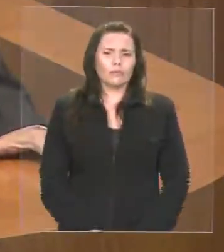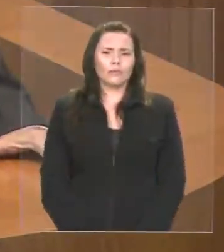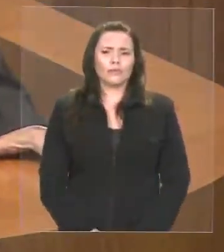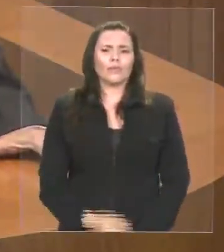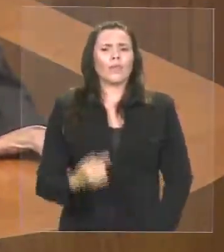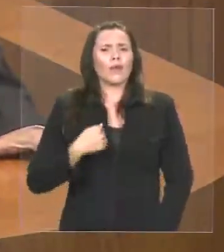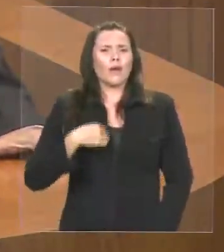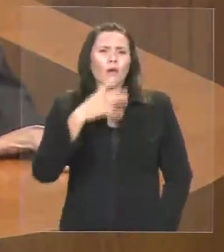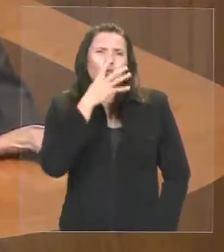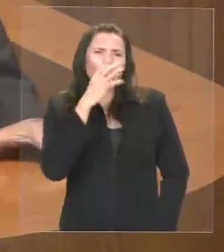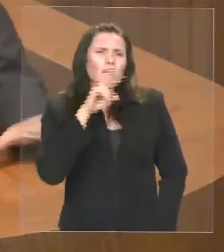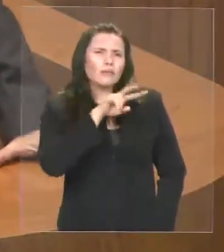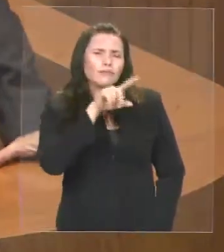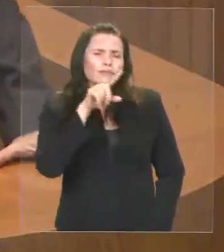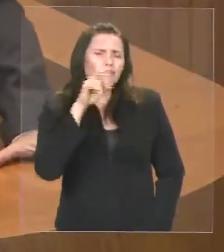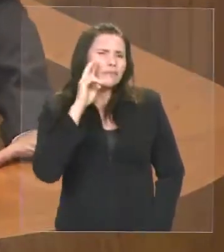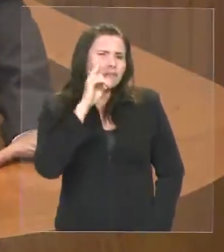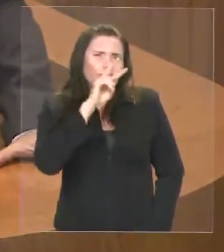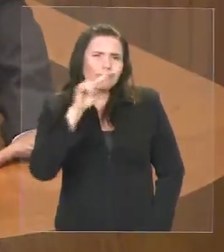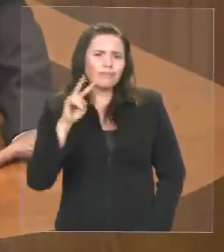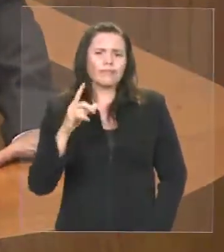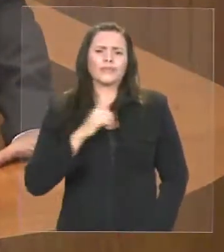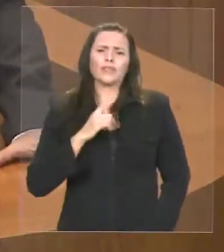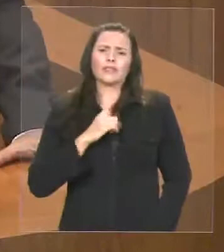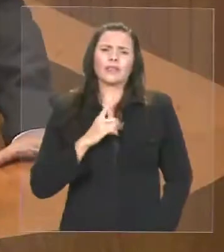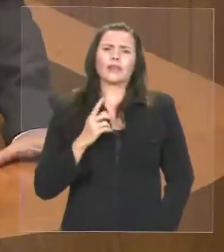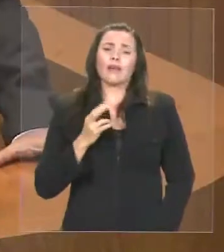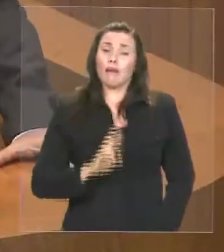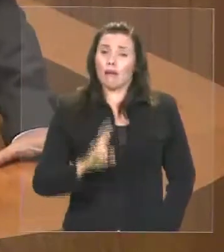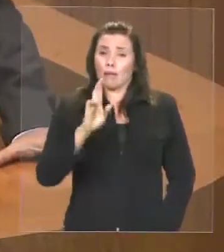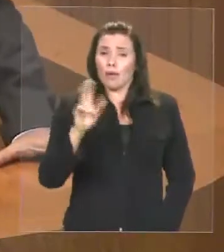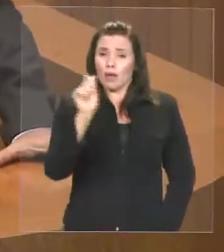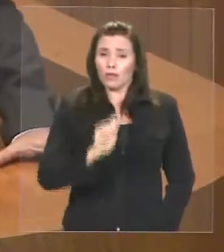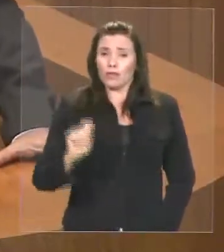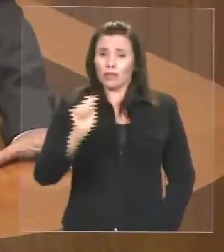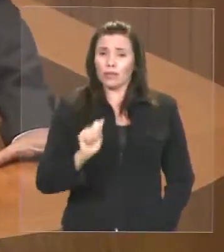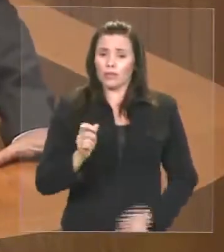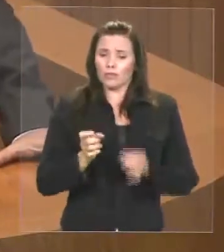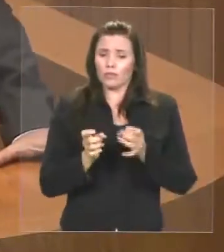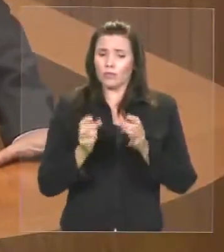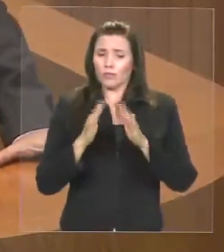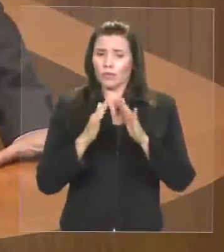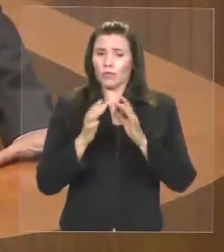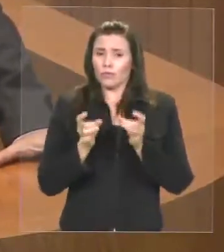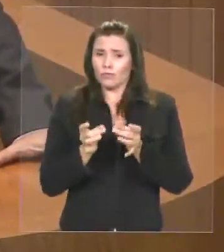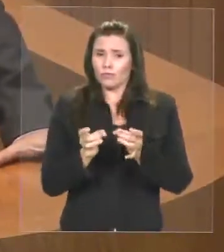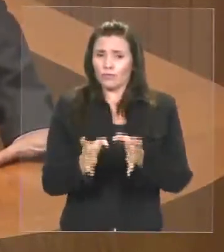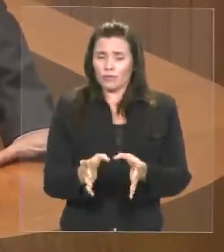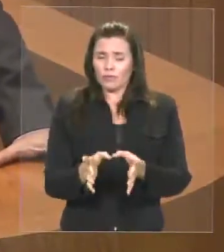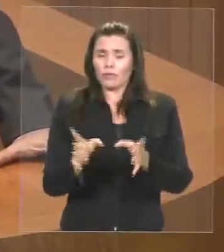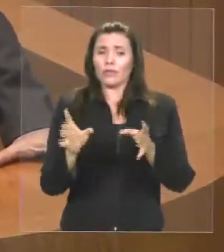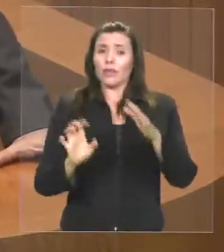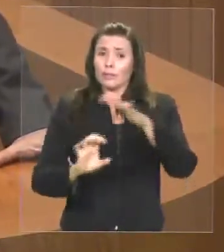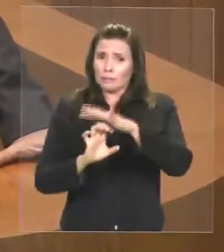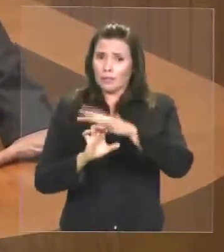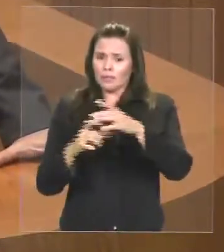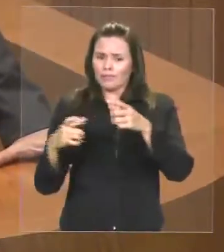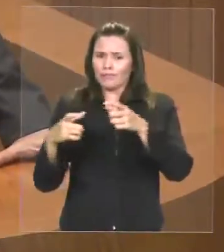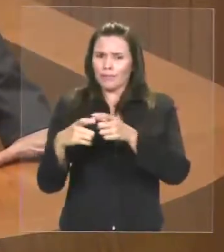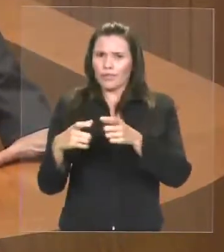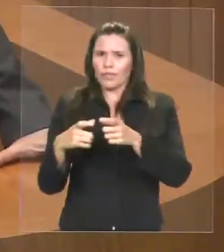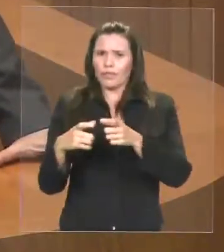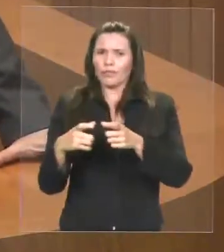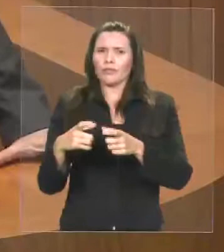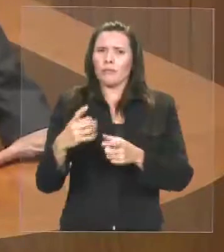atacadistas, representantes da associação comercial, empresários que fazem a riqueza do nosso Estado e que precisam ser